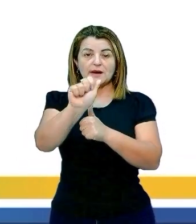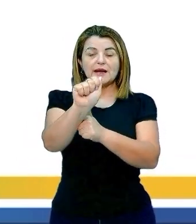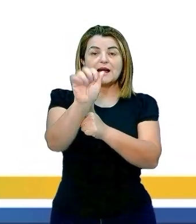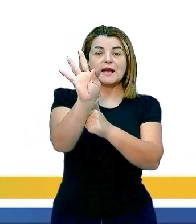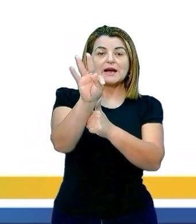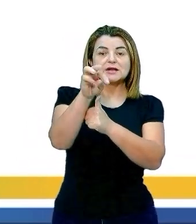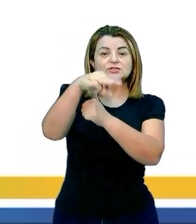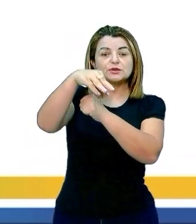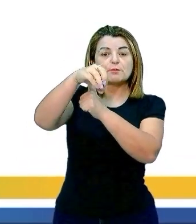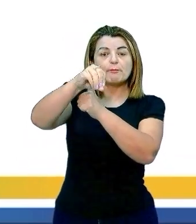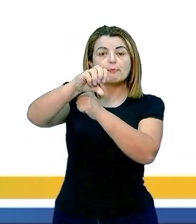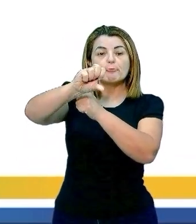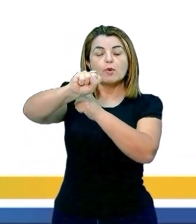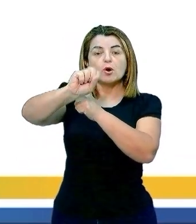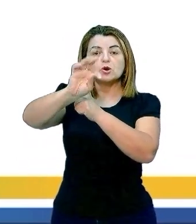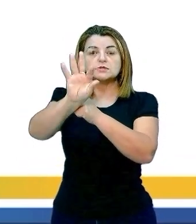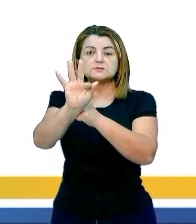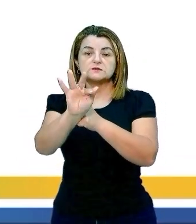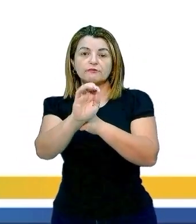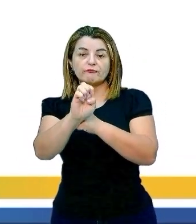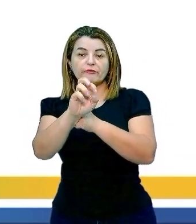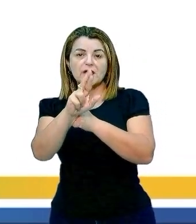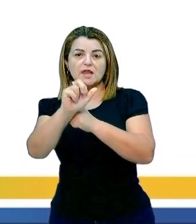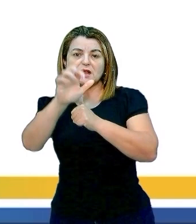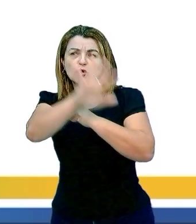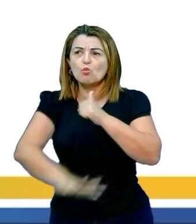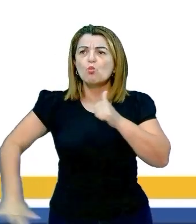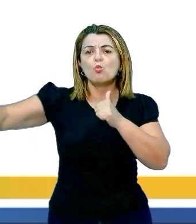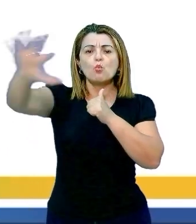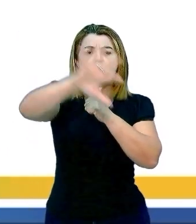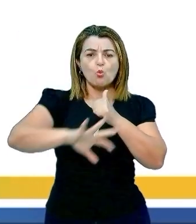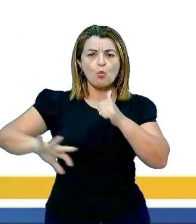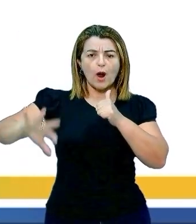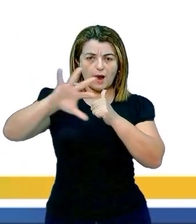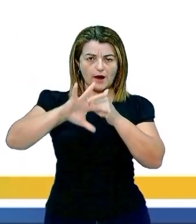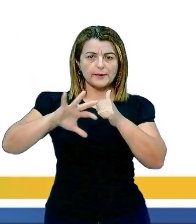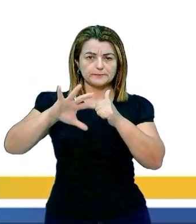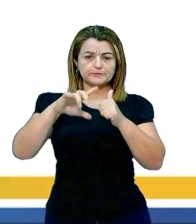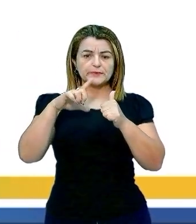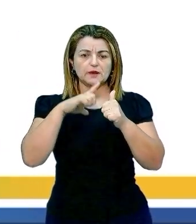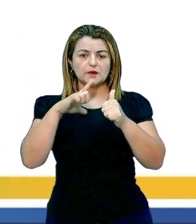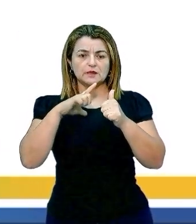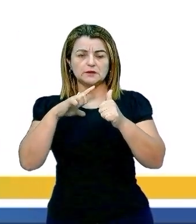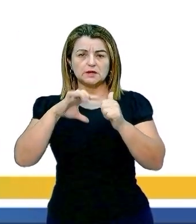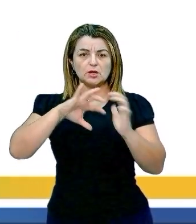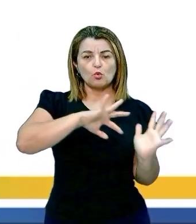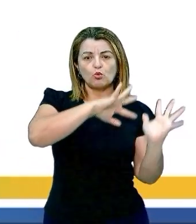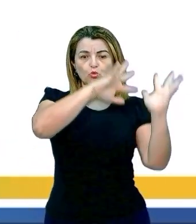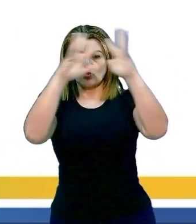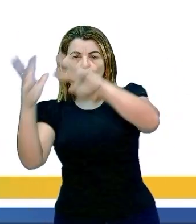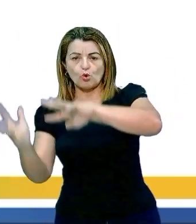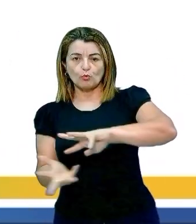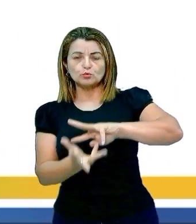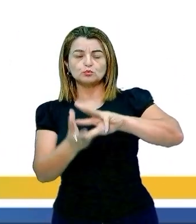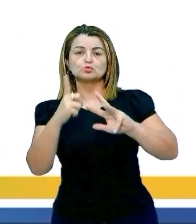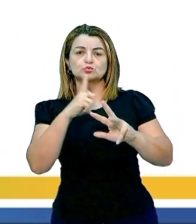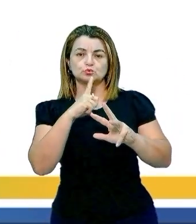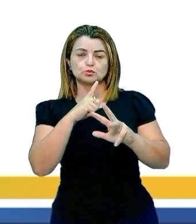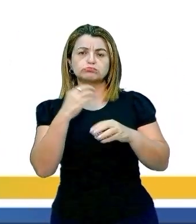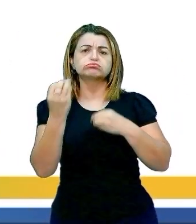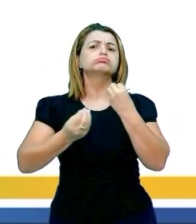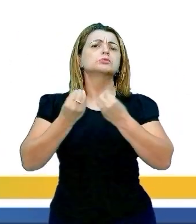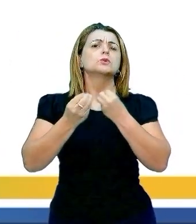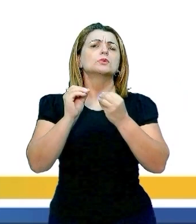atmosférica. O que a poluição atmosférica tem como